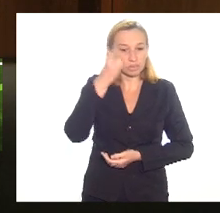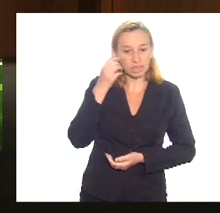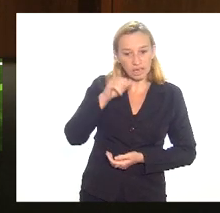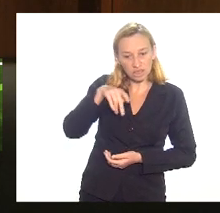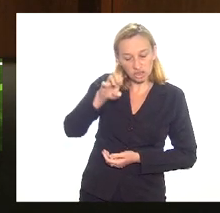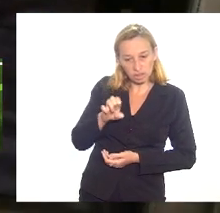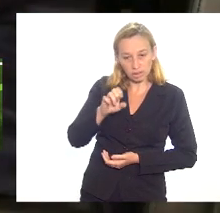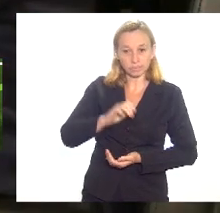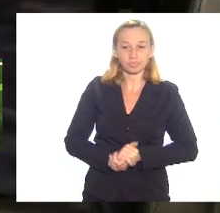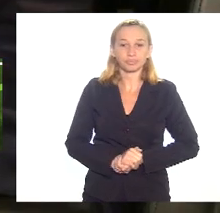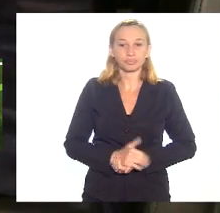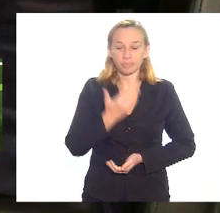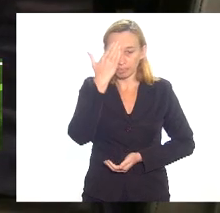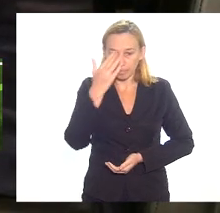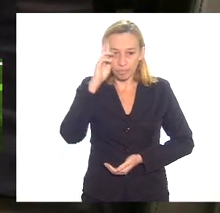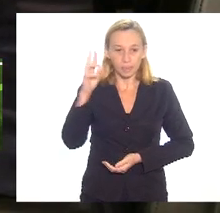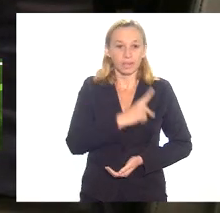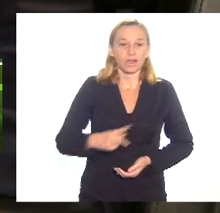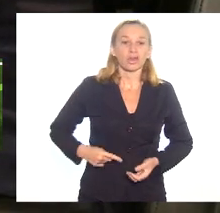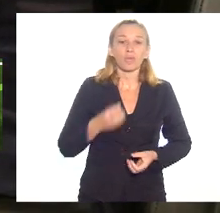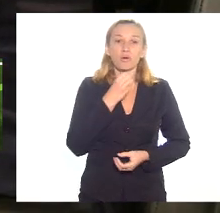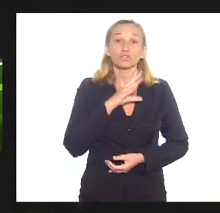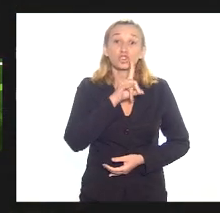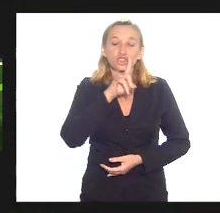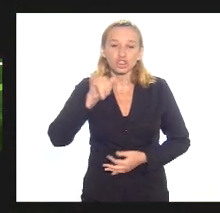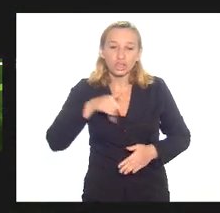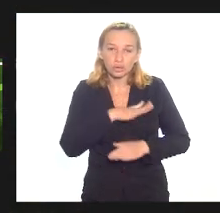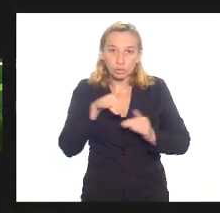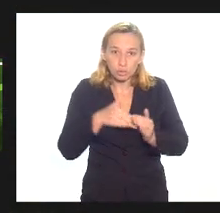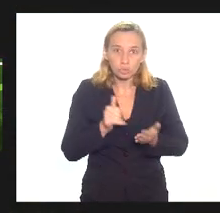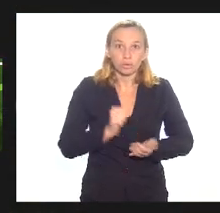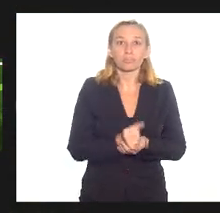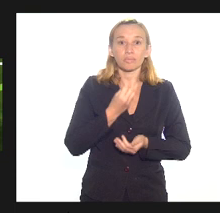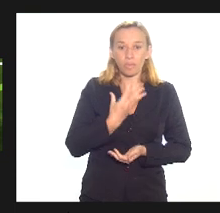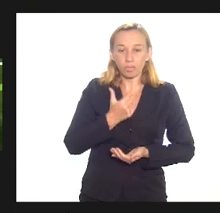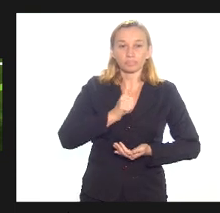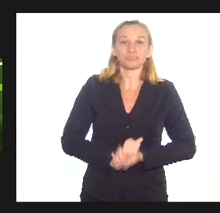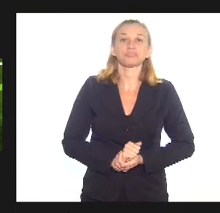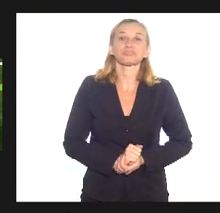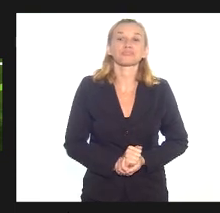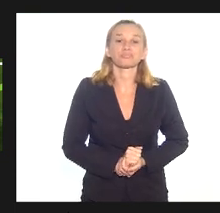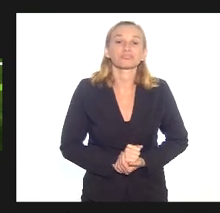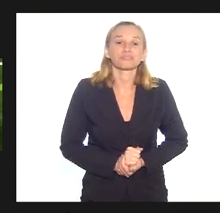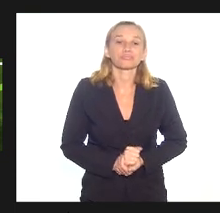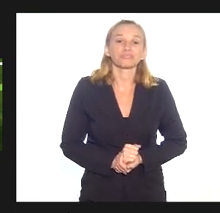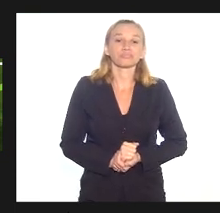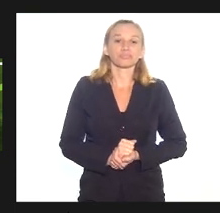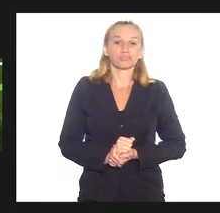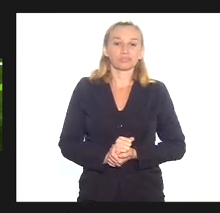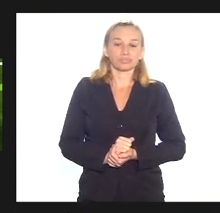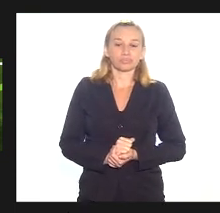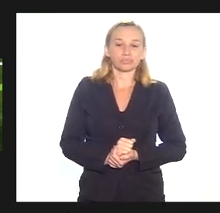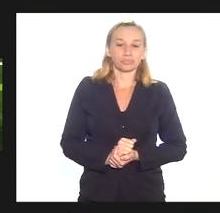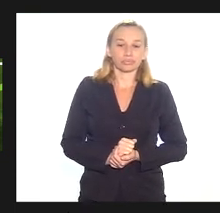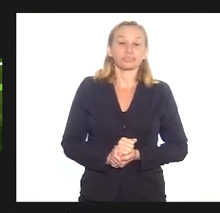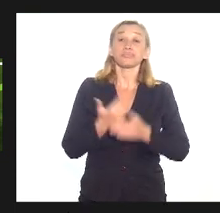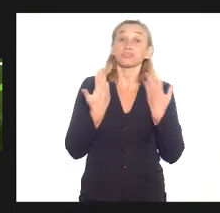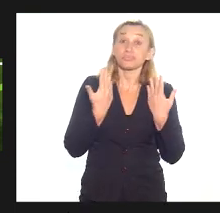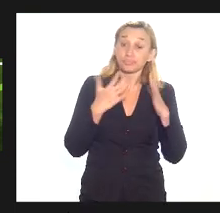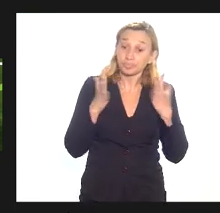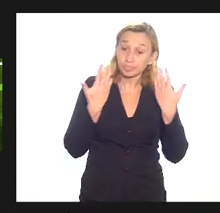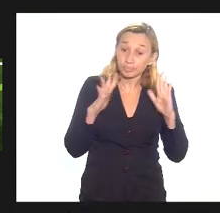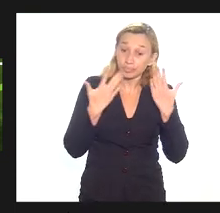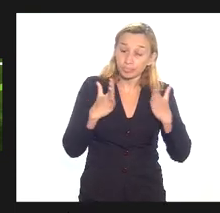obrigado presidente bom dia a todos bom primeiro a parabenizar aí